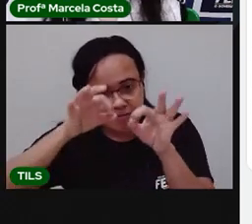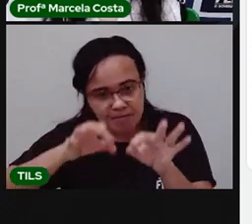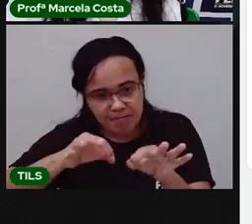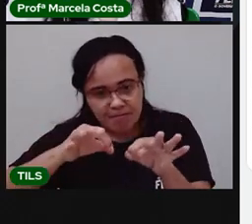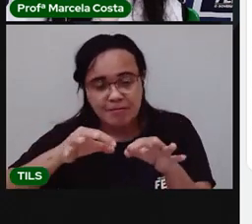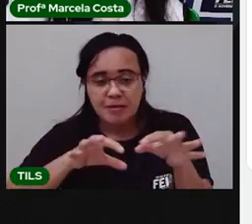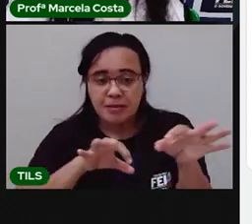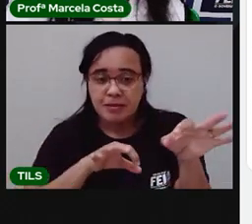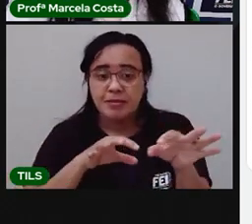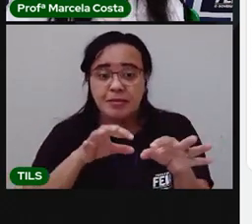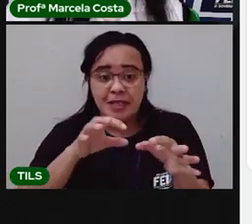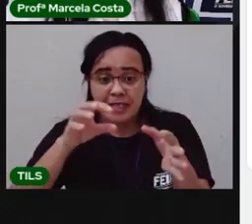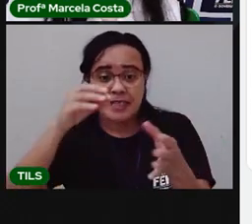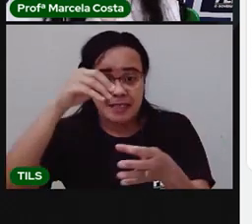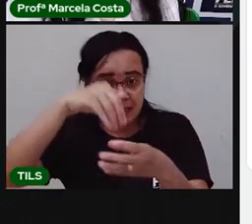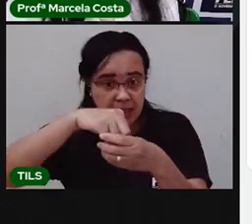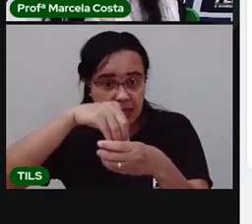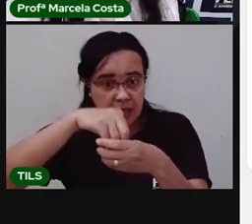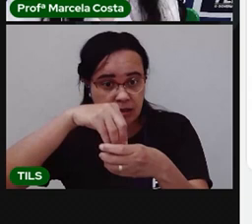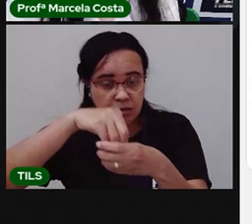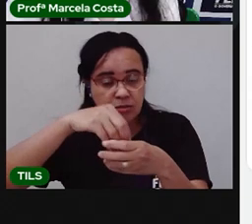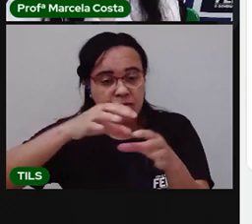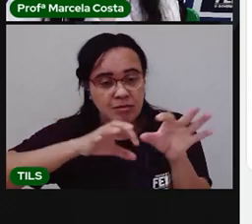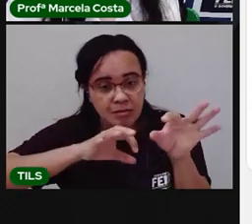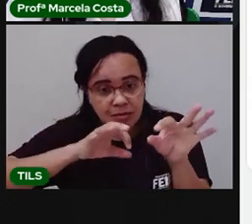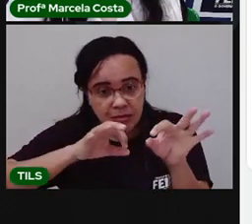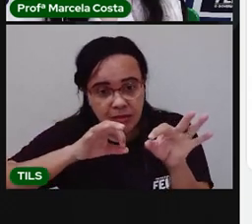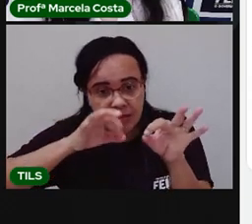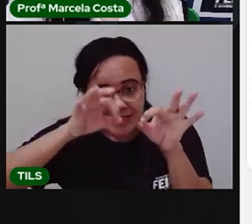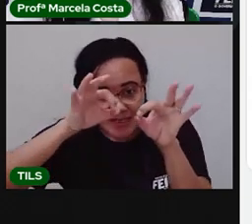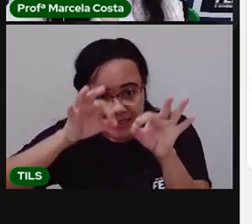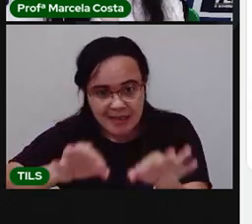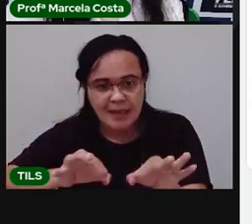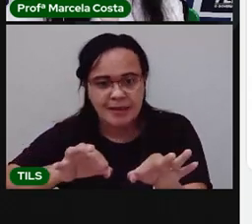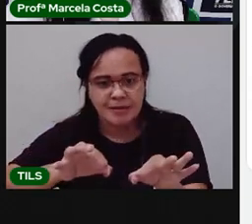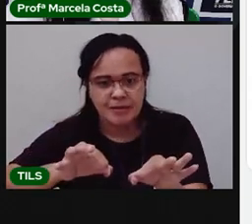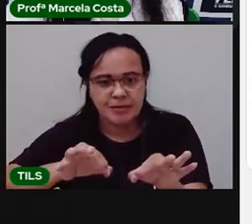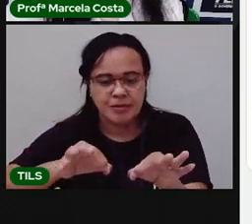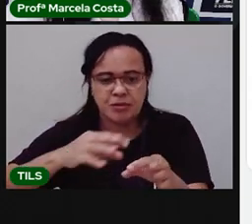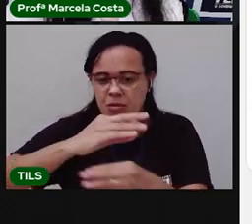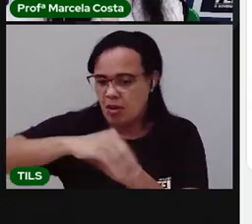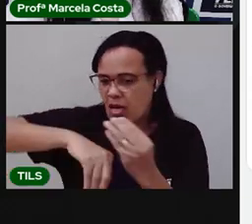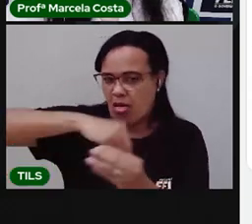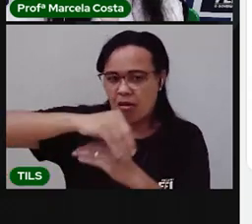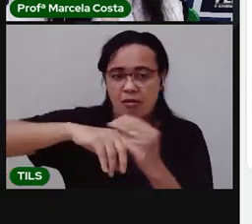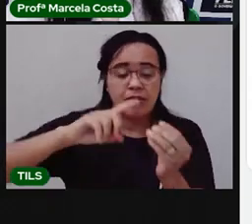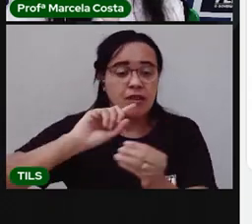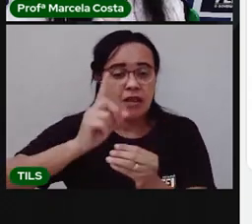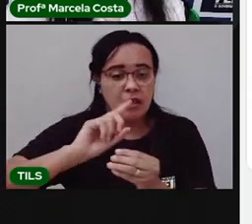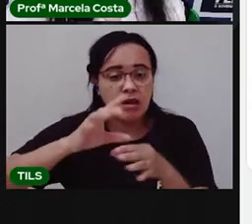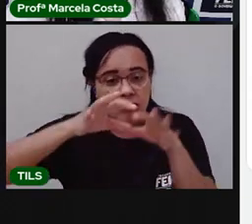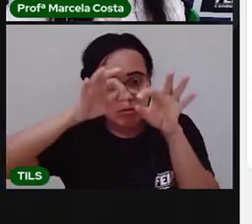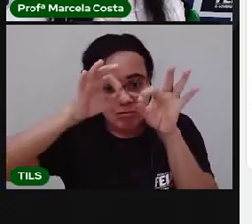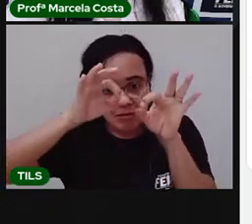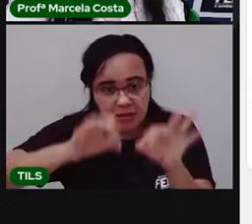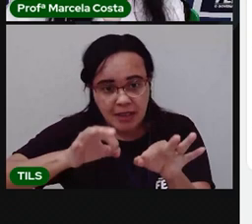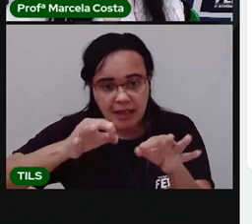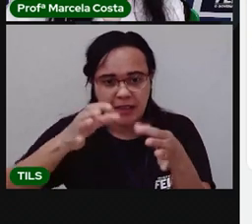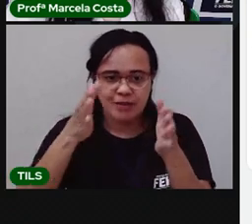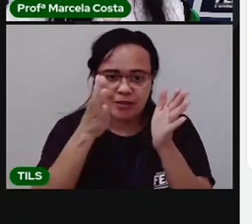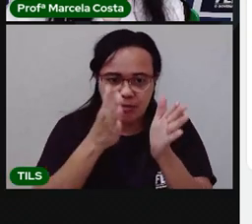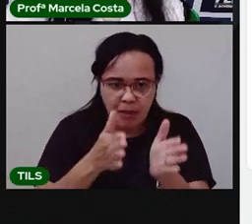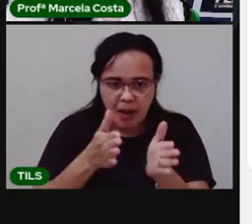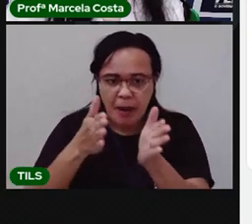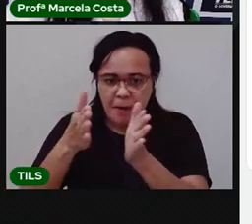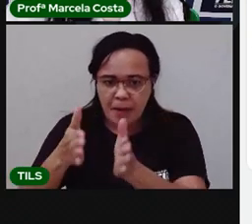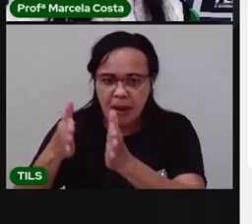na tela? O seu caderno também tem essas linhas, né? Então, tenta escrever no espaço que está aqui nessa